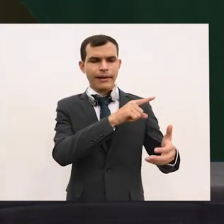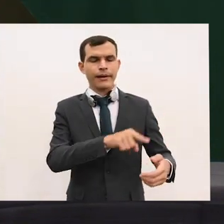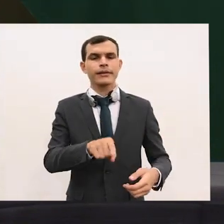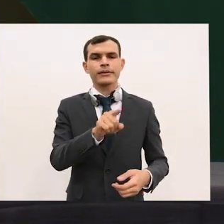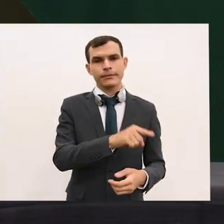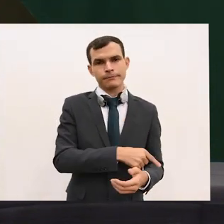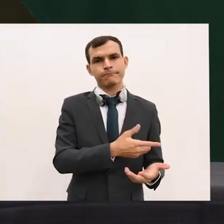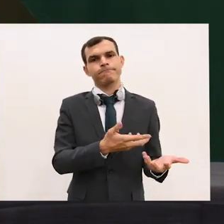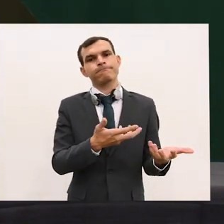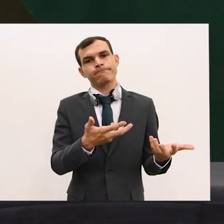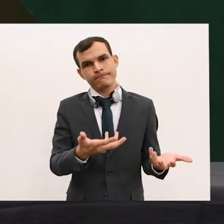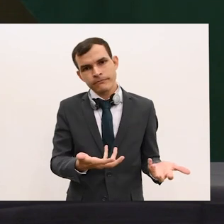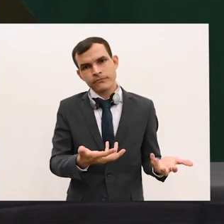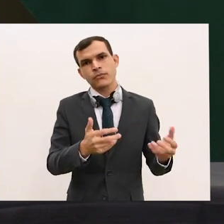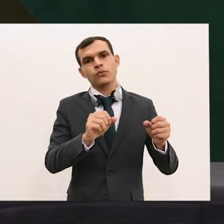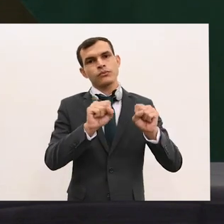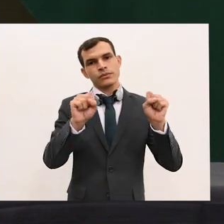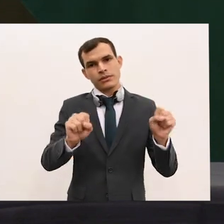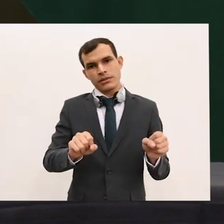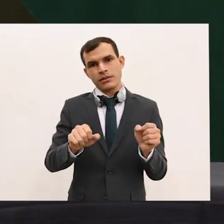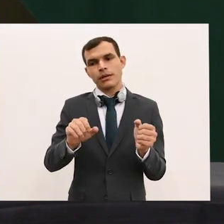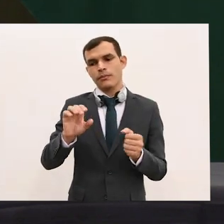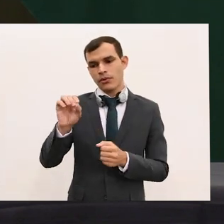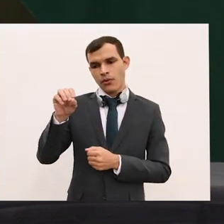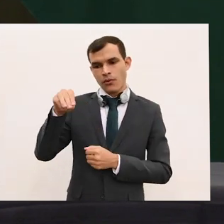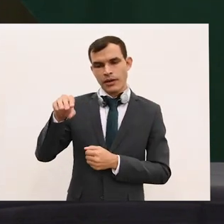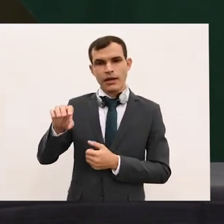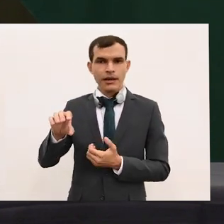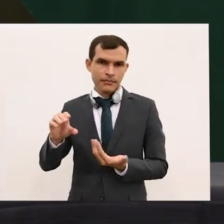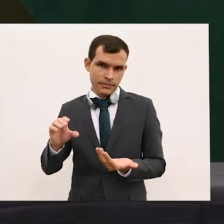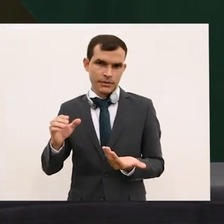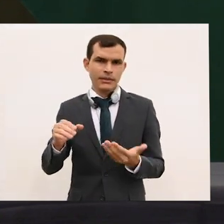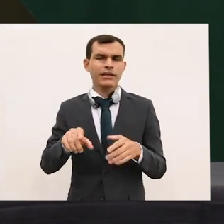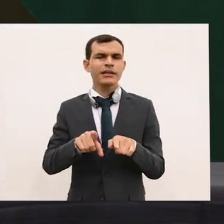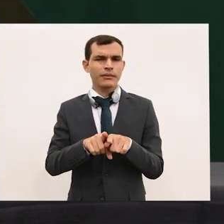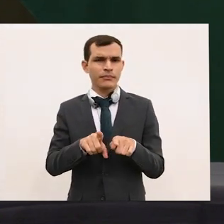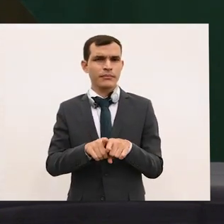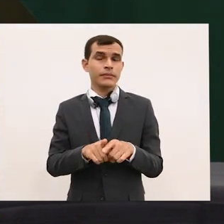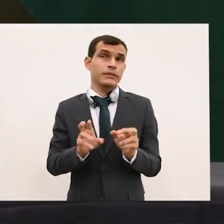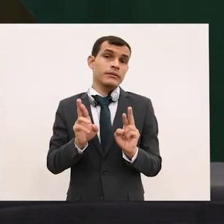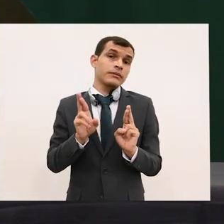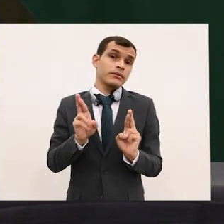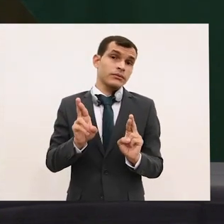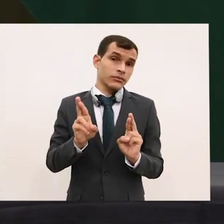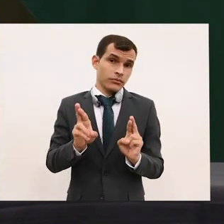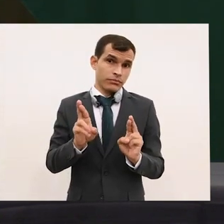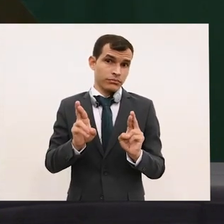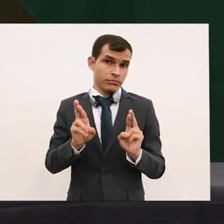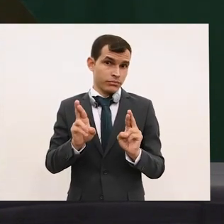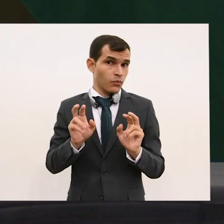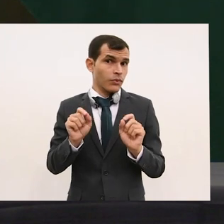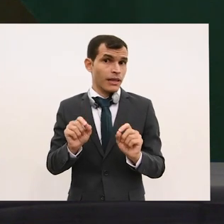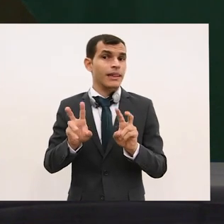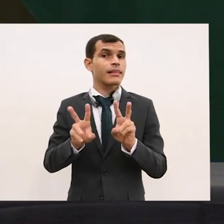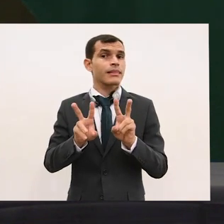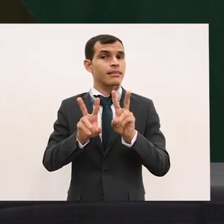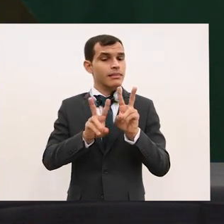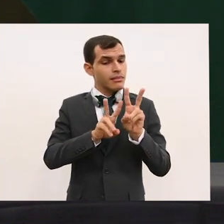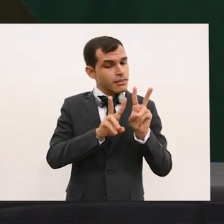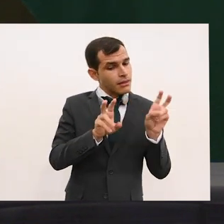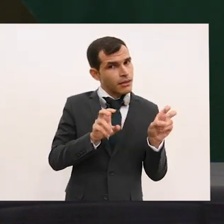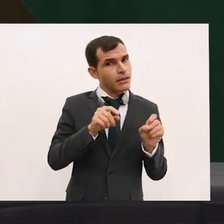OAMC. E temos também a expectativa de que esse assunto possa ser